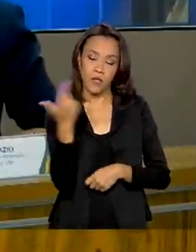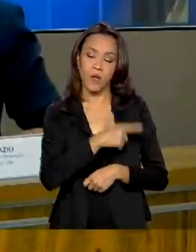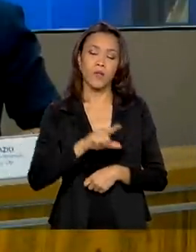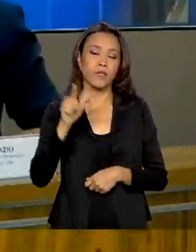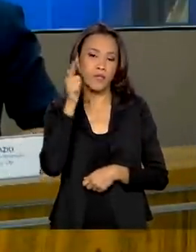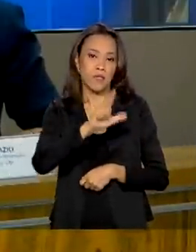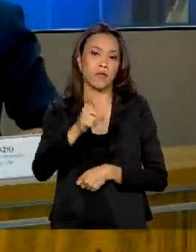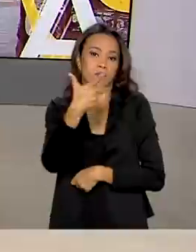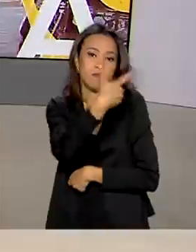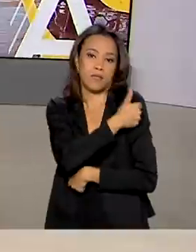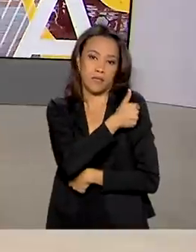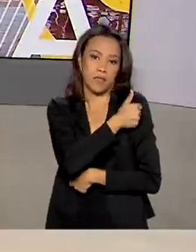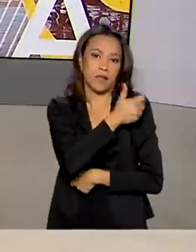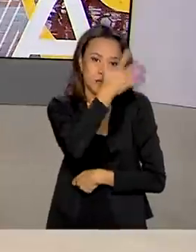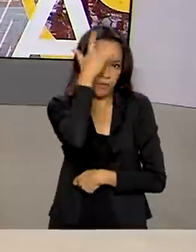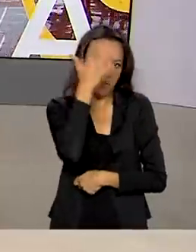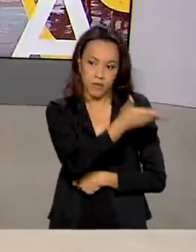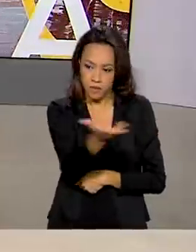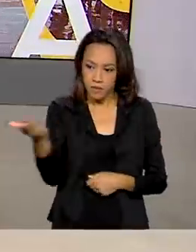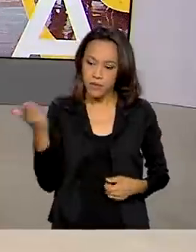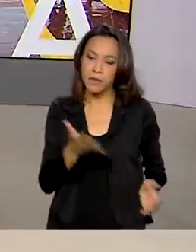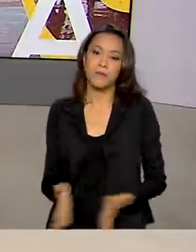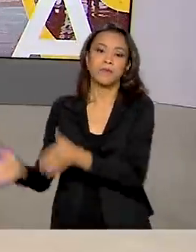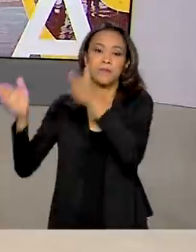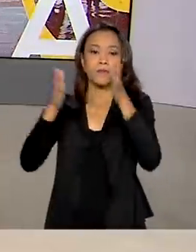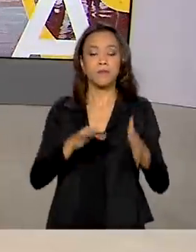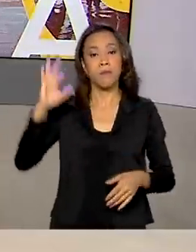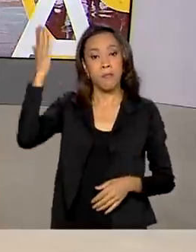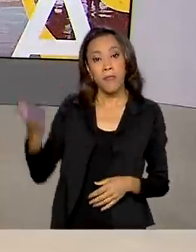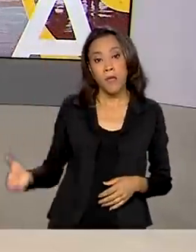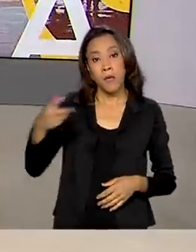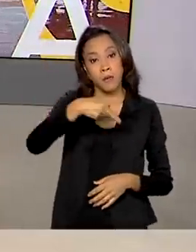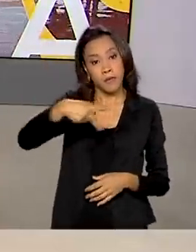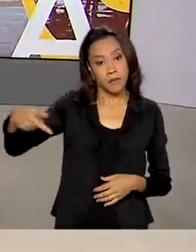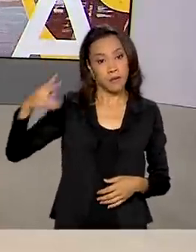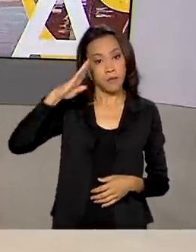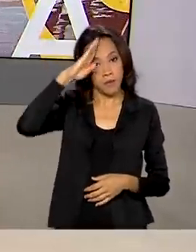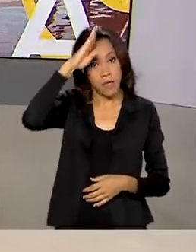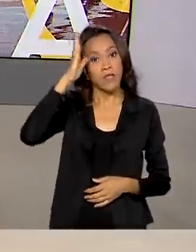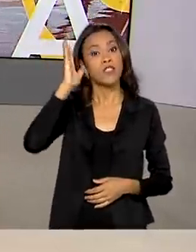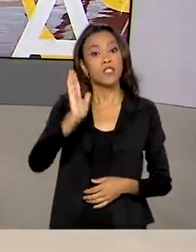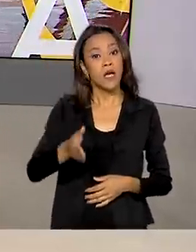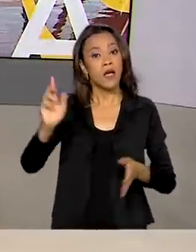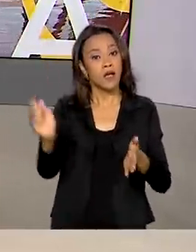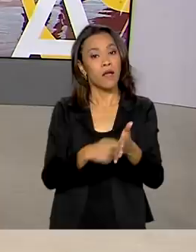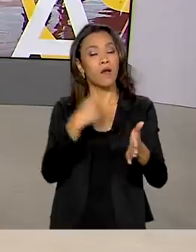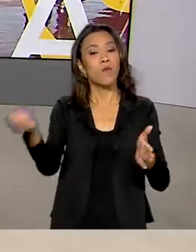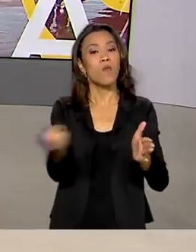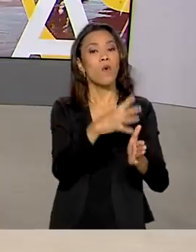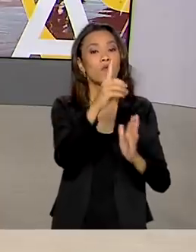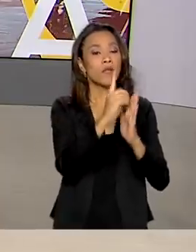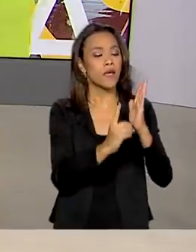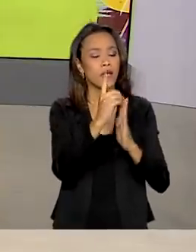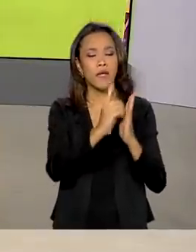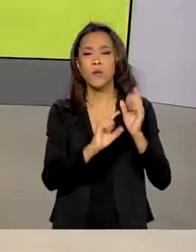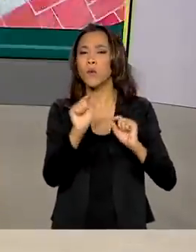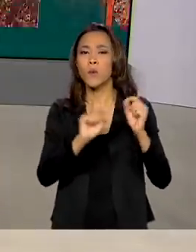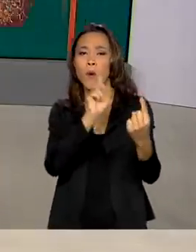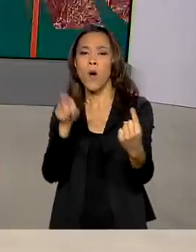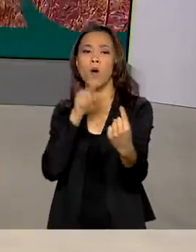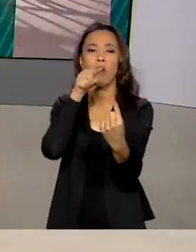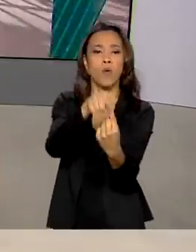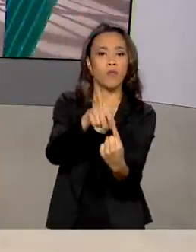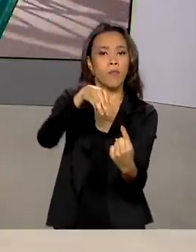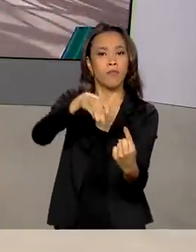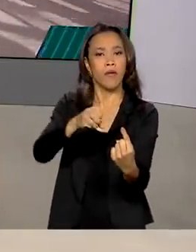a nossa população. O presidente Jair Bolsonaro assinou um novo decreto que traça metas para aumentar a oferta